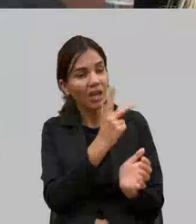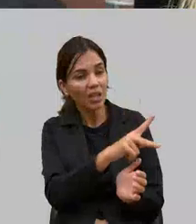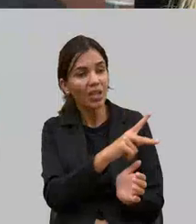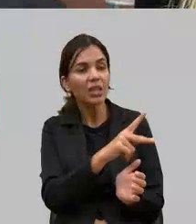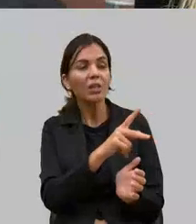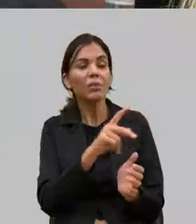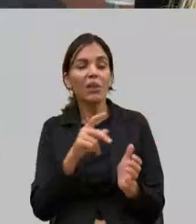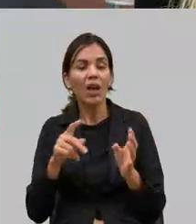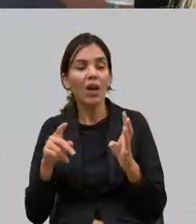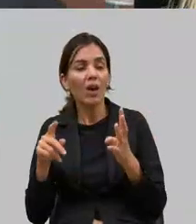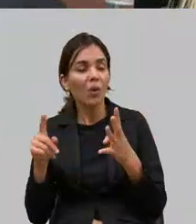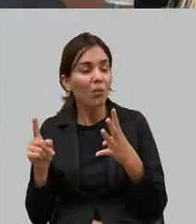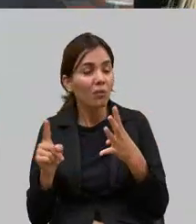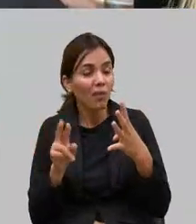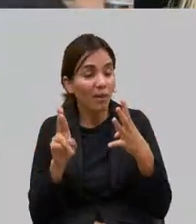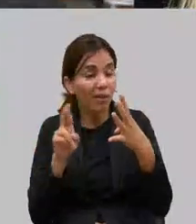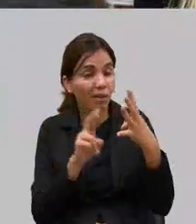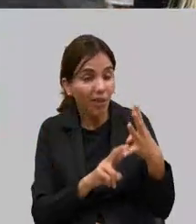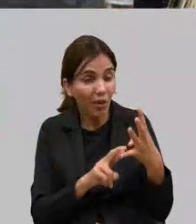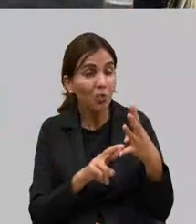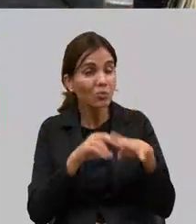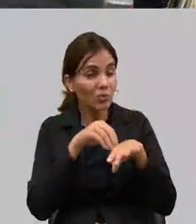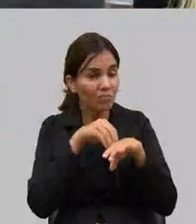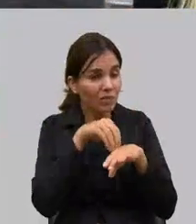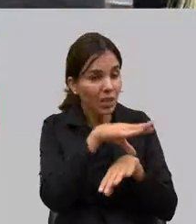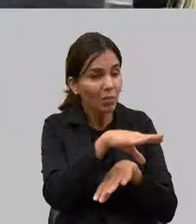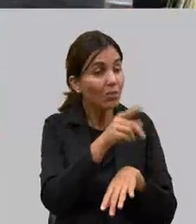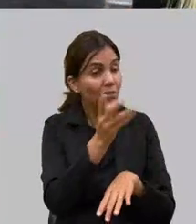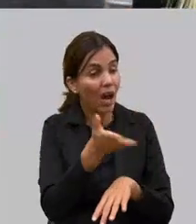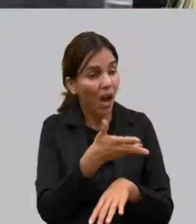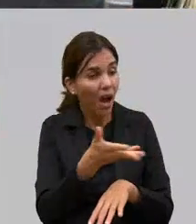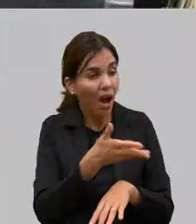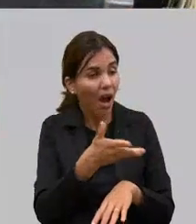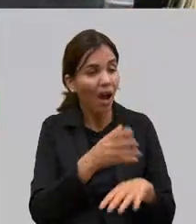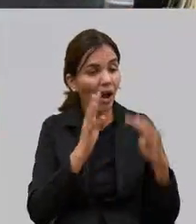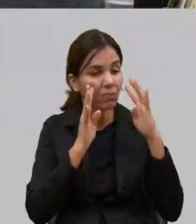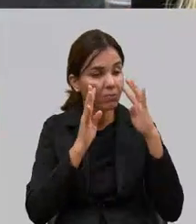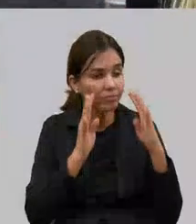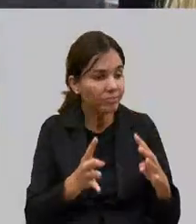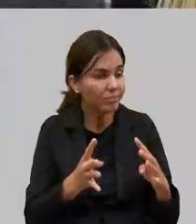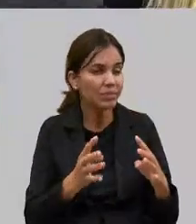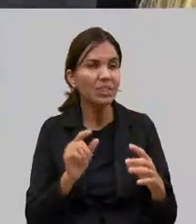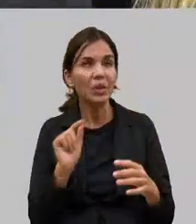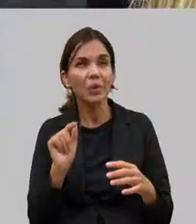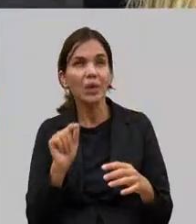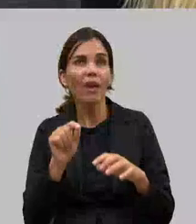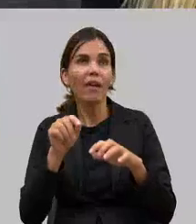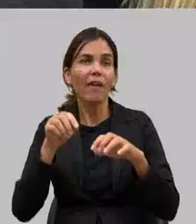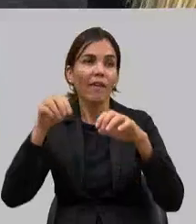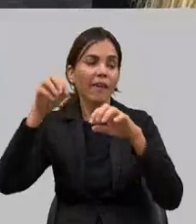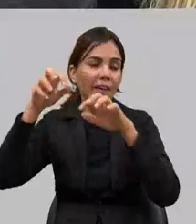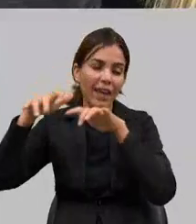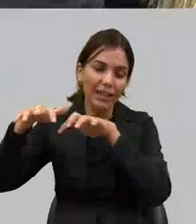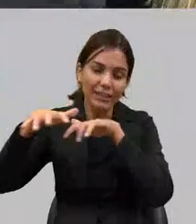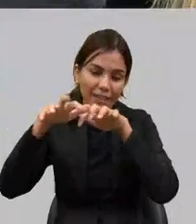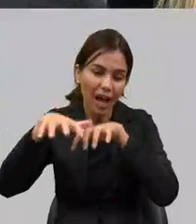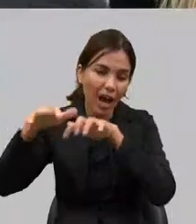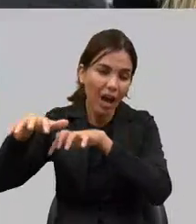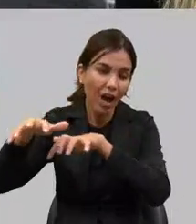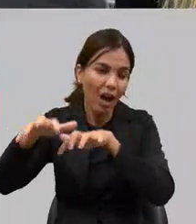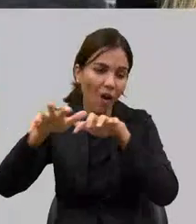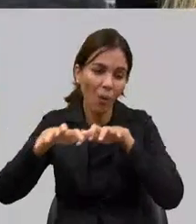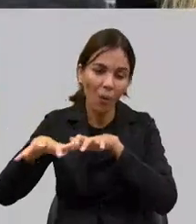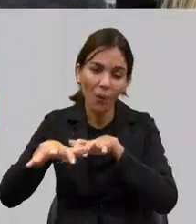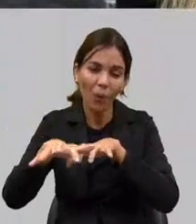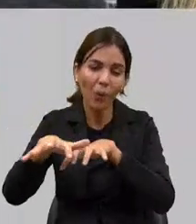recurso que a gente consegue encaminhar para que seja uma irrigação que seja um equipamento que a gente